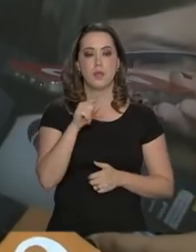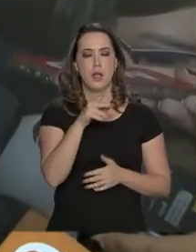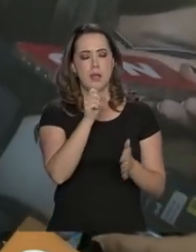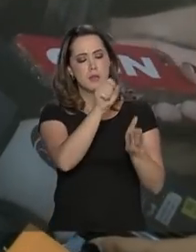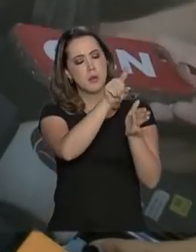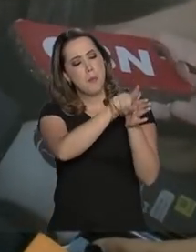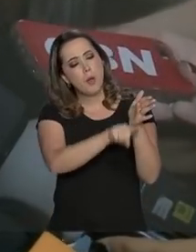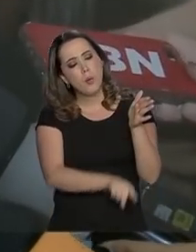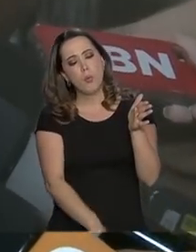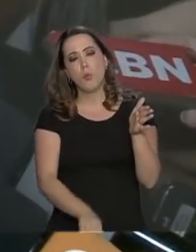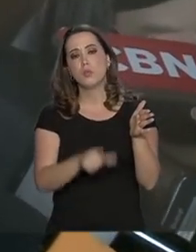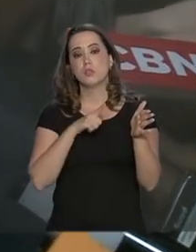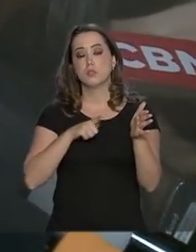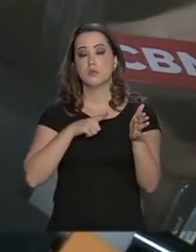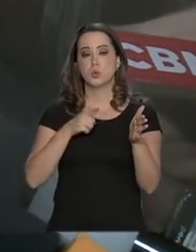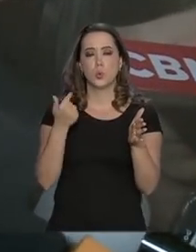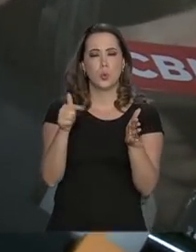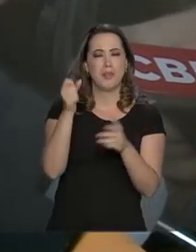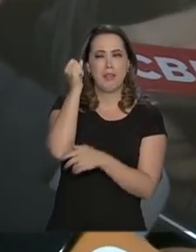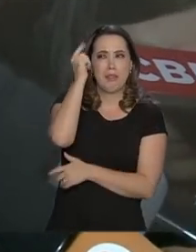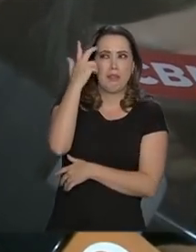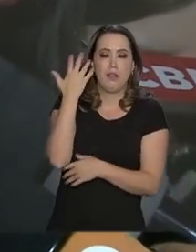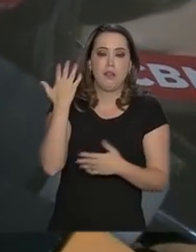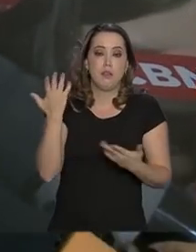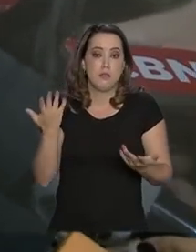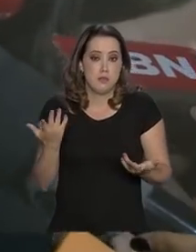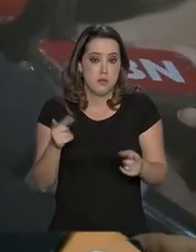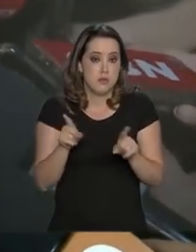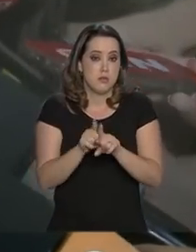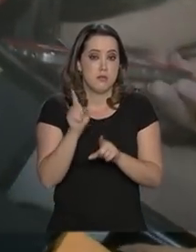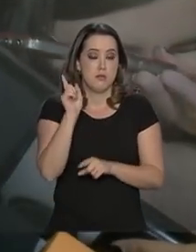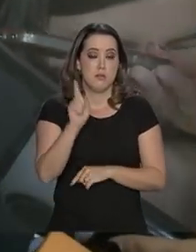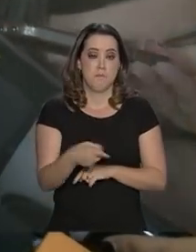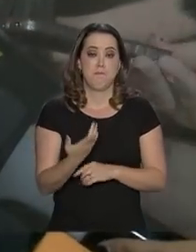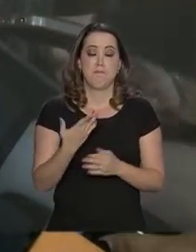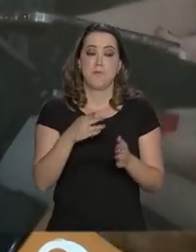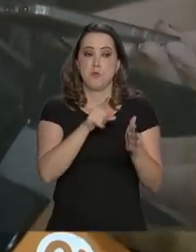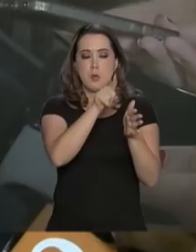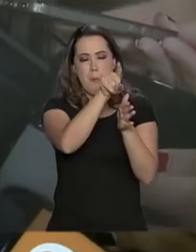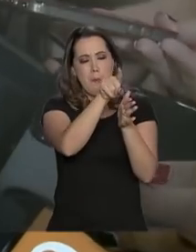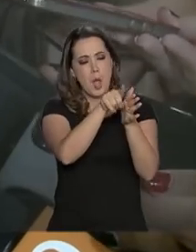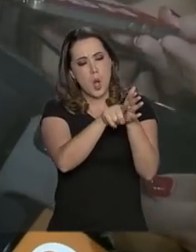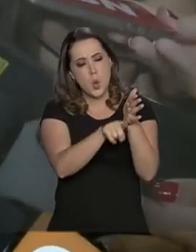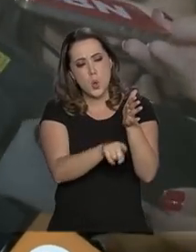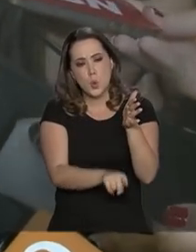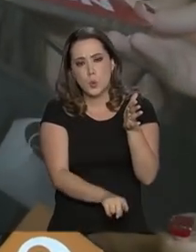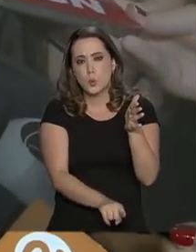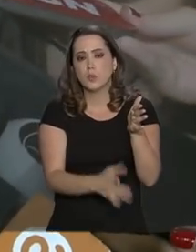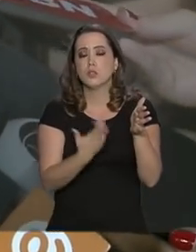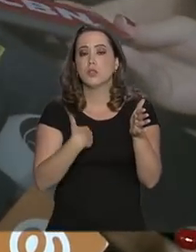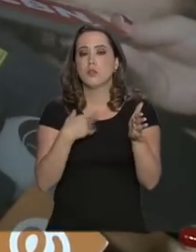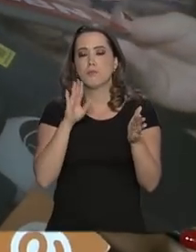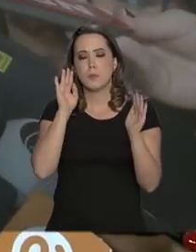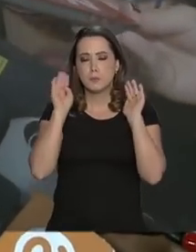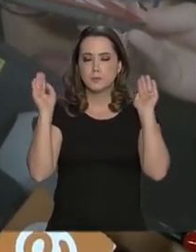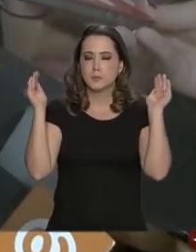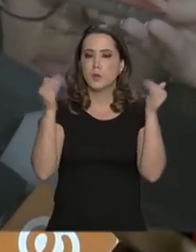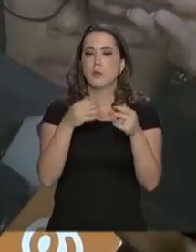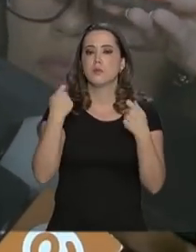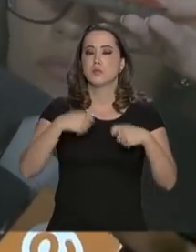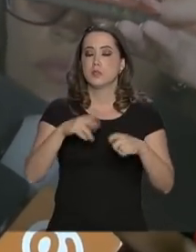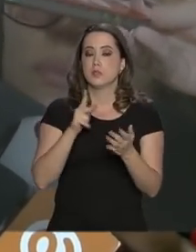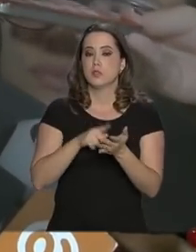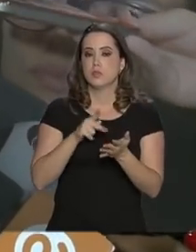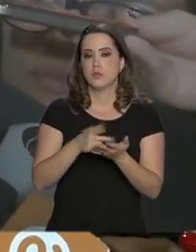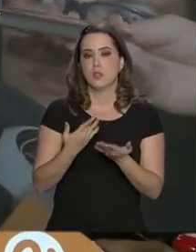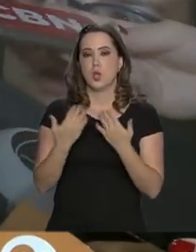uma postura não ideológica, fazer com que esse banco de questões priorizem o que realmente é necessário,